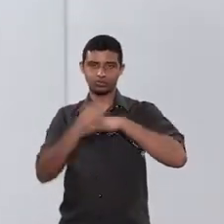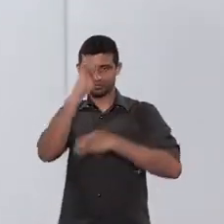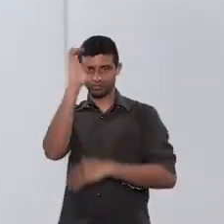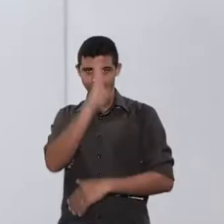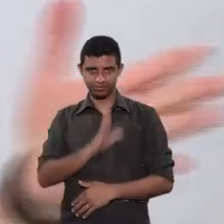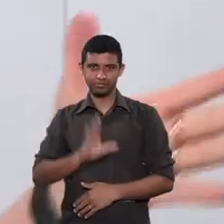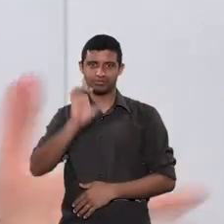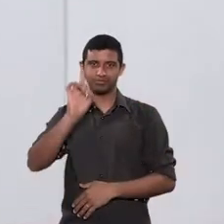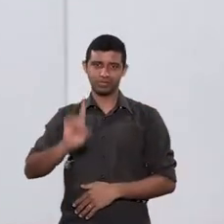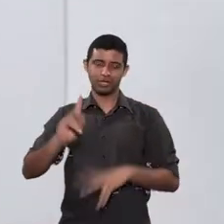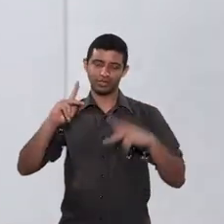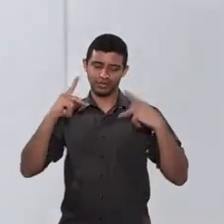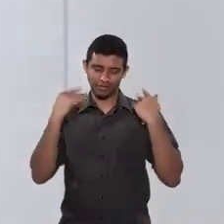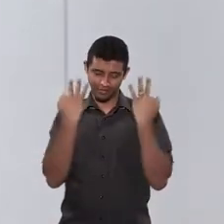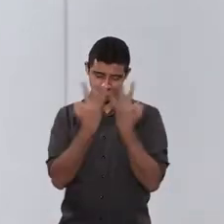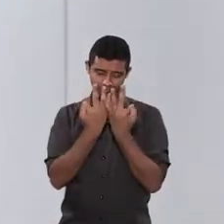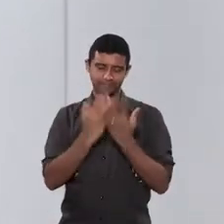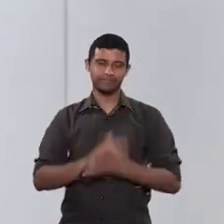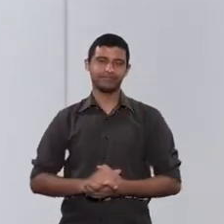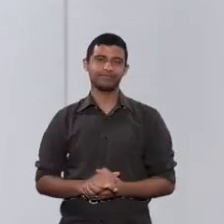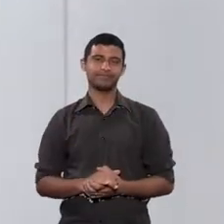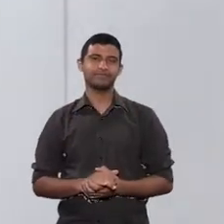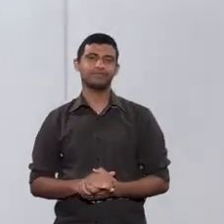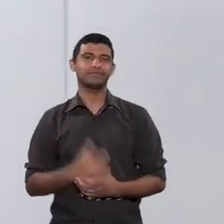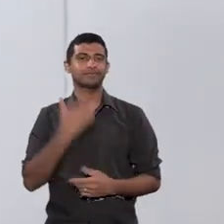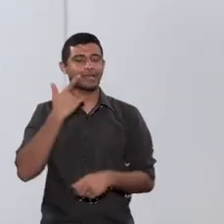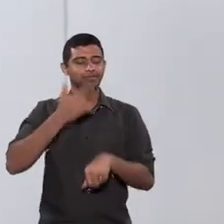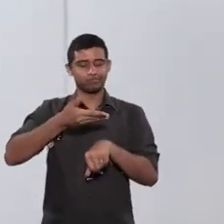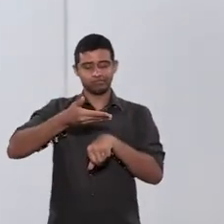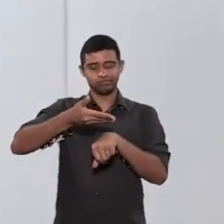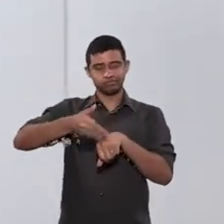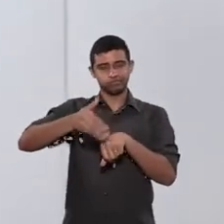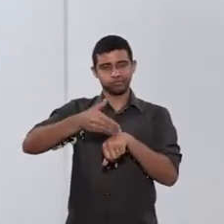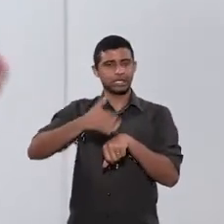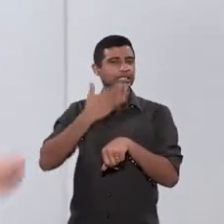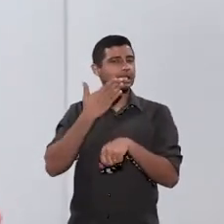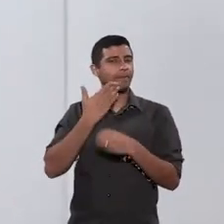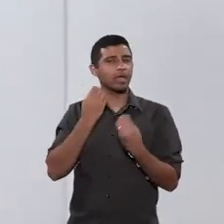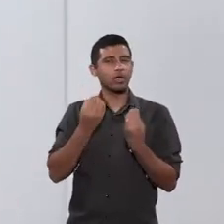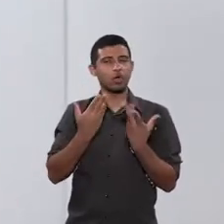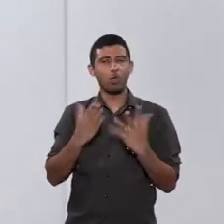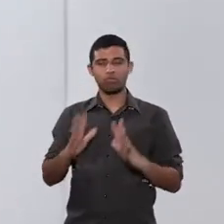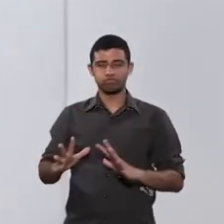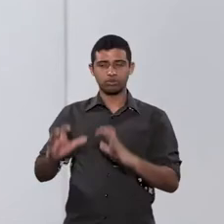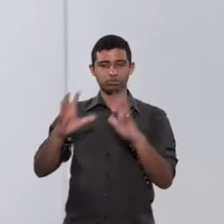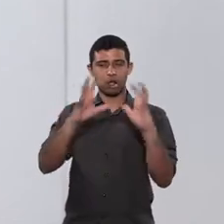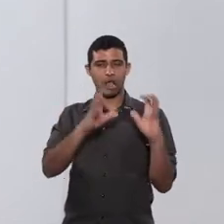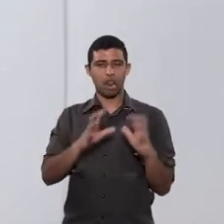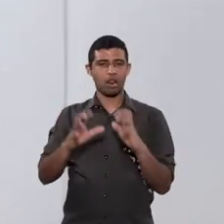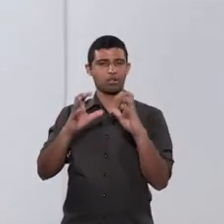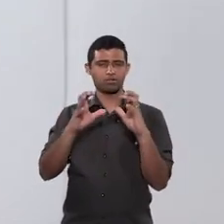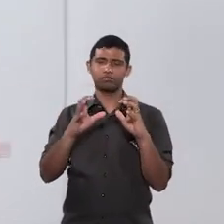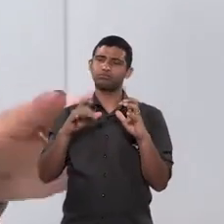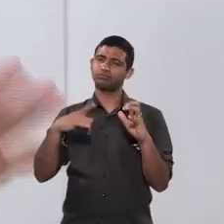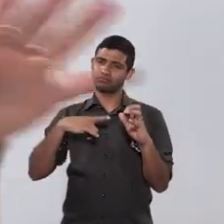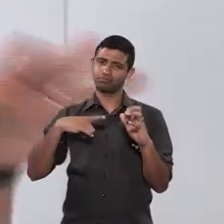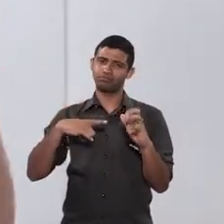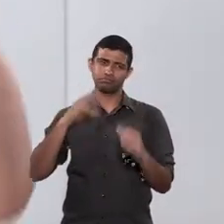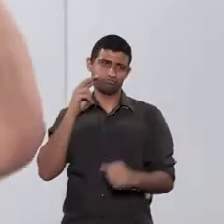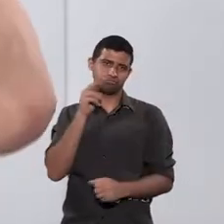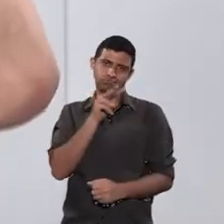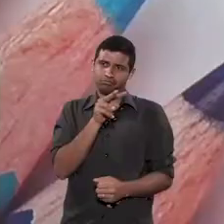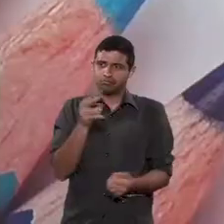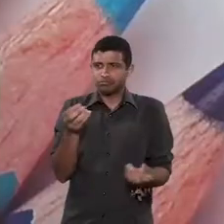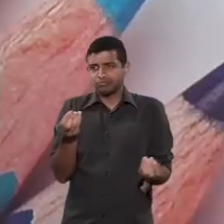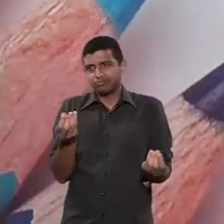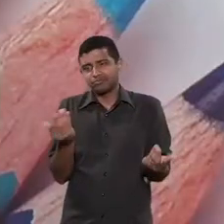Brasileiro de Direito das Famílias. E a prática da mediação de conflitos hoje, ela existe, está